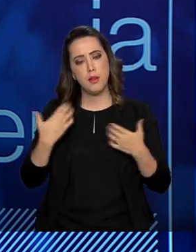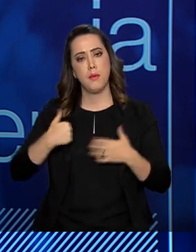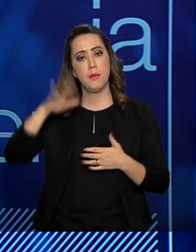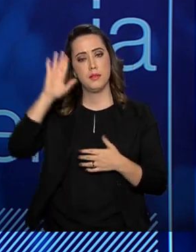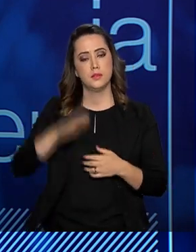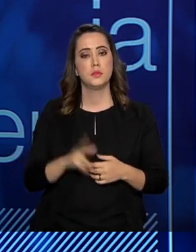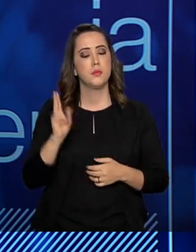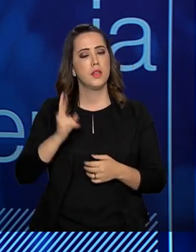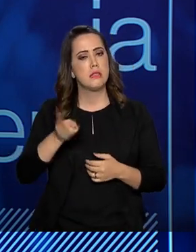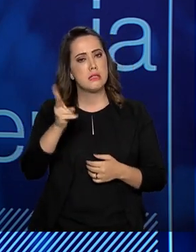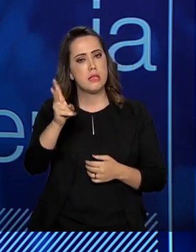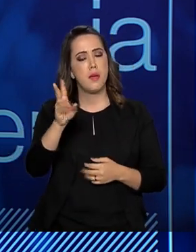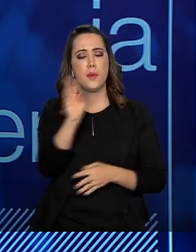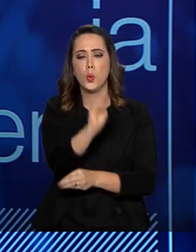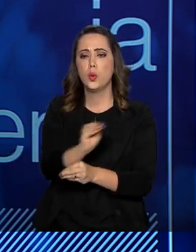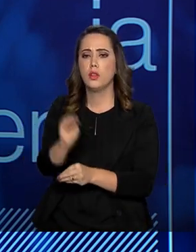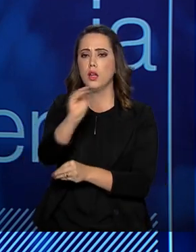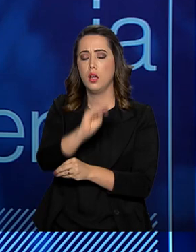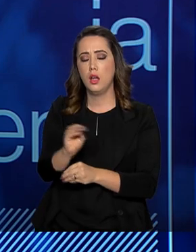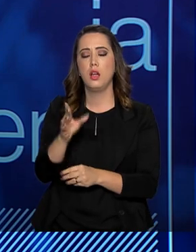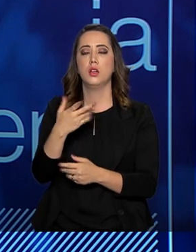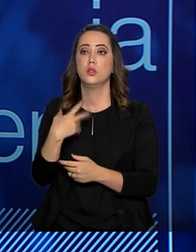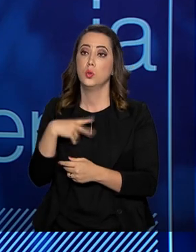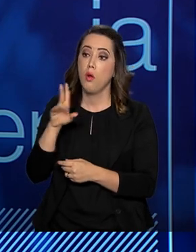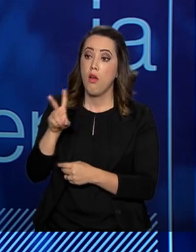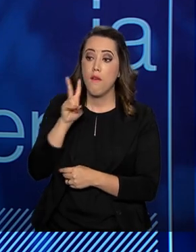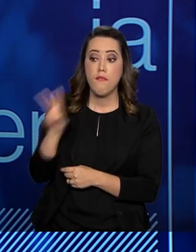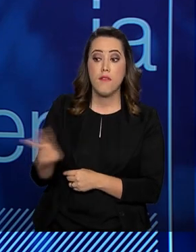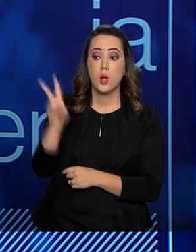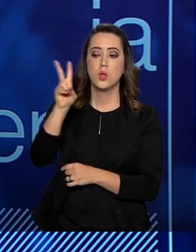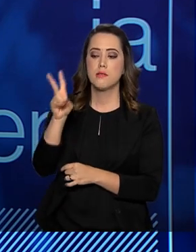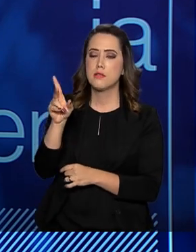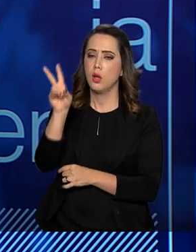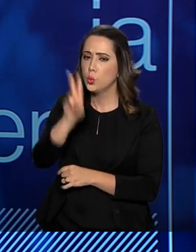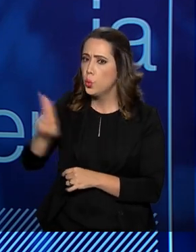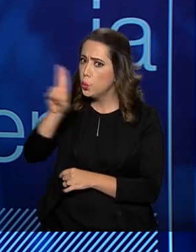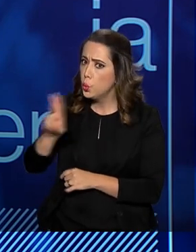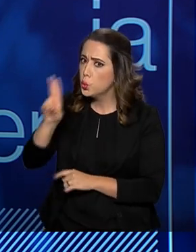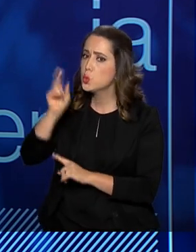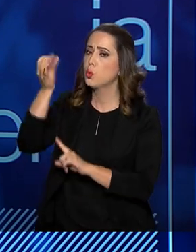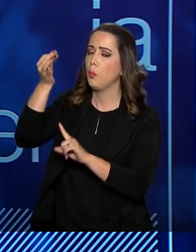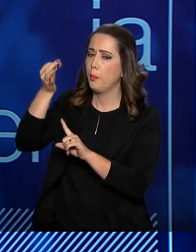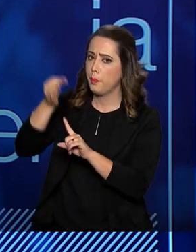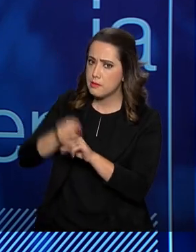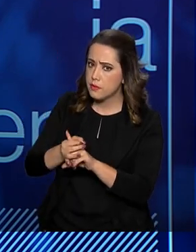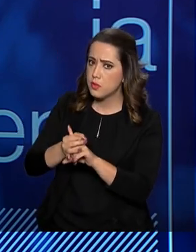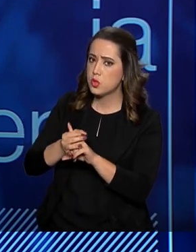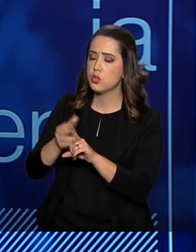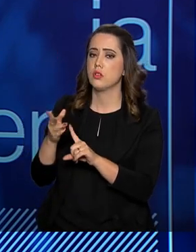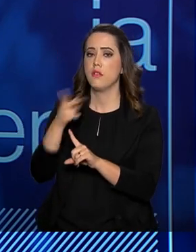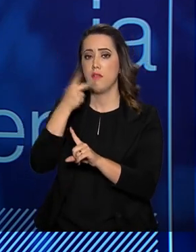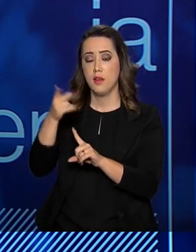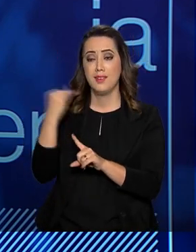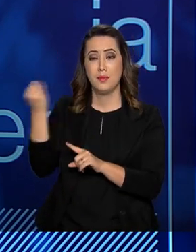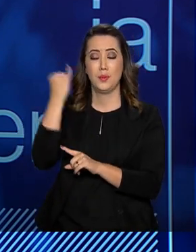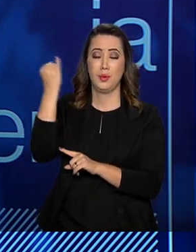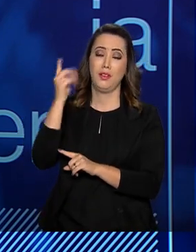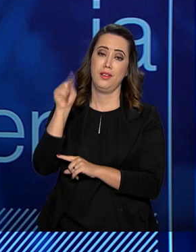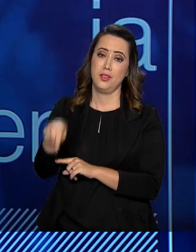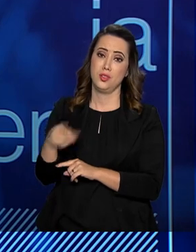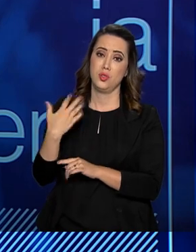sempre valorizando o preservativo, destacando a preocupação da infecção